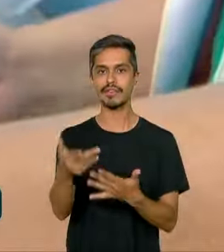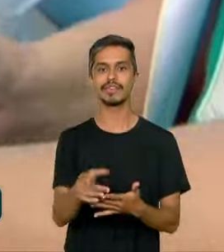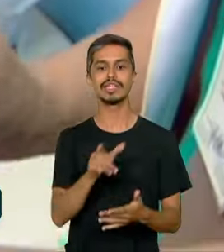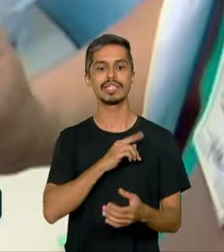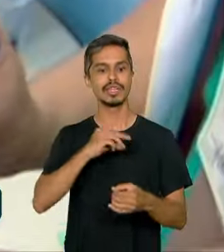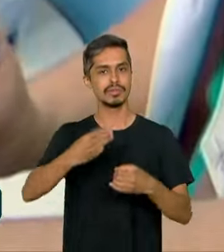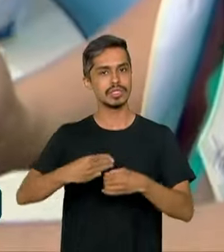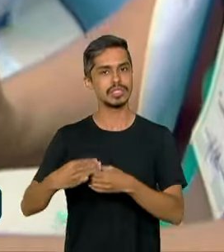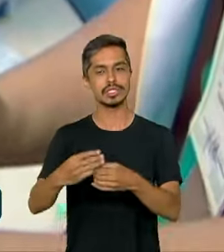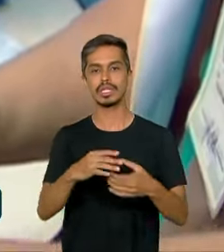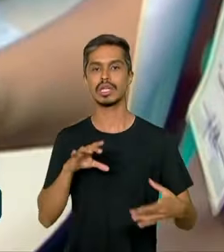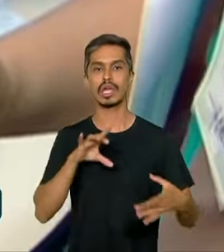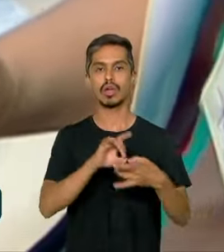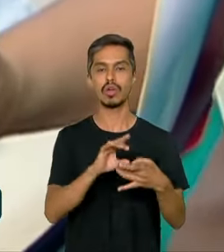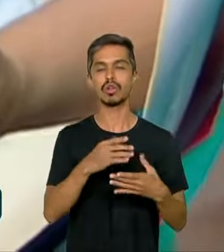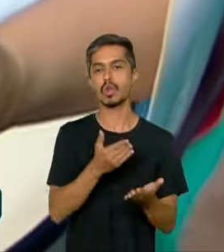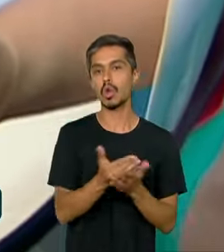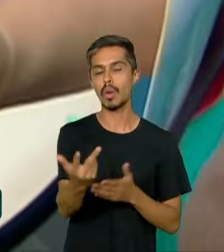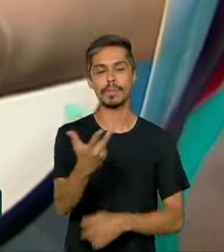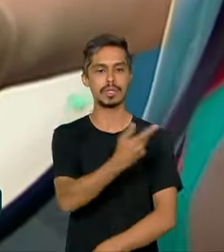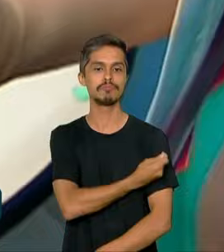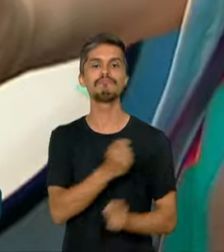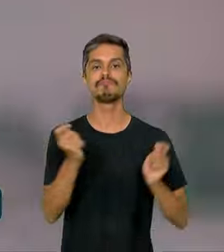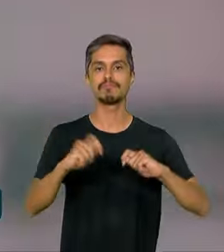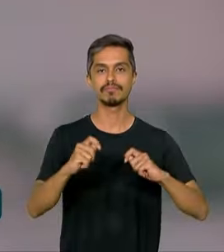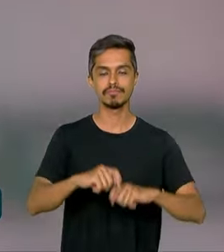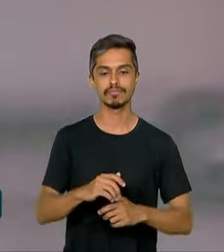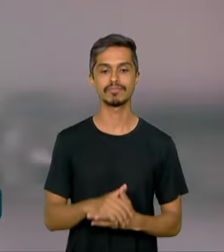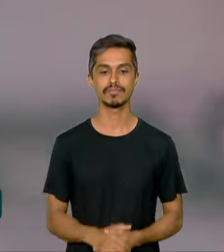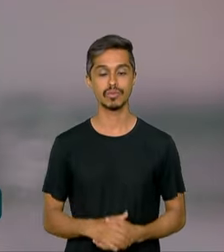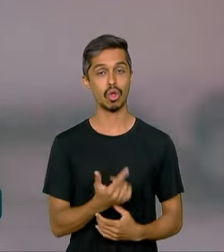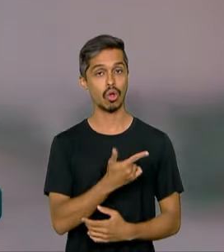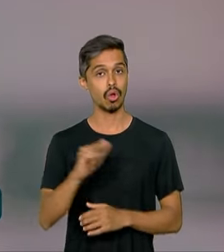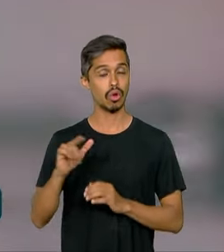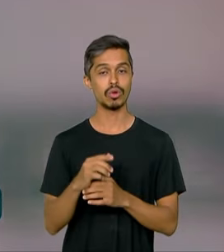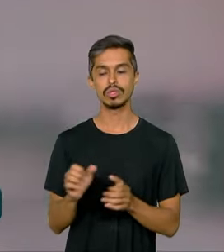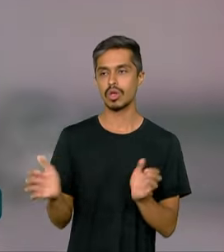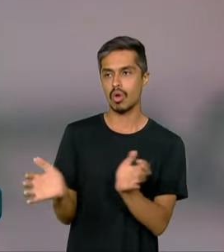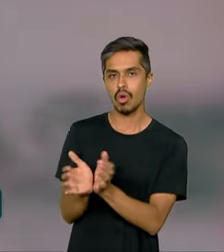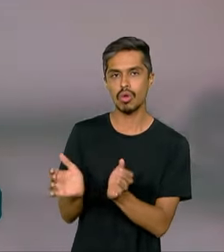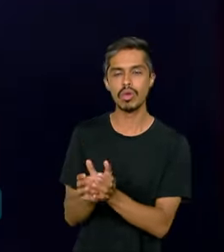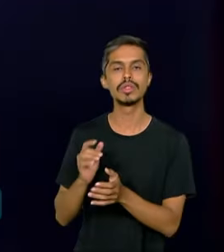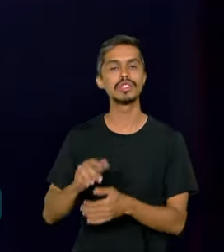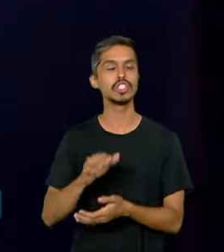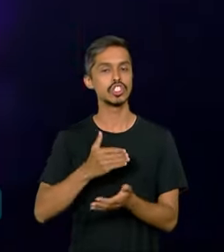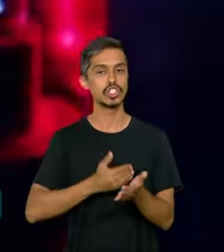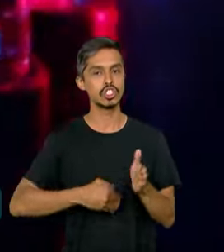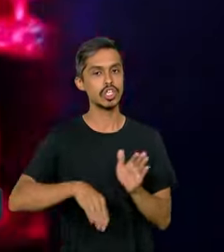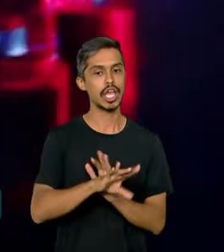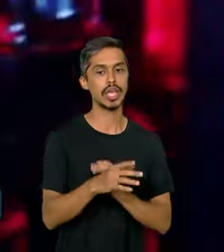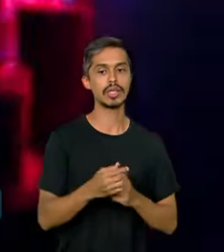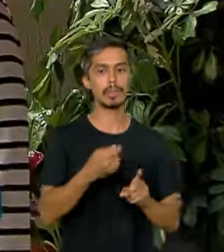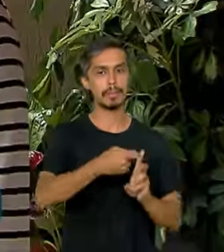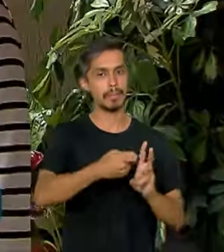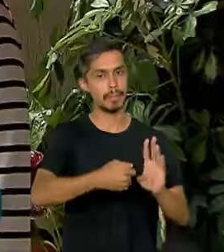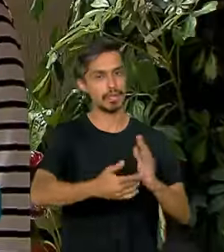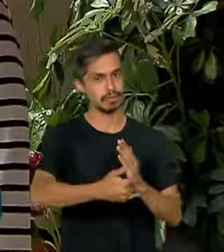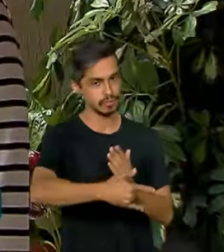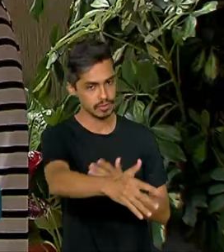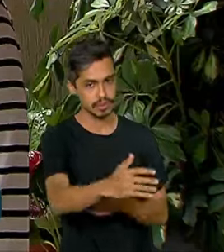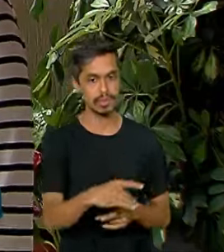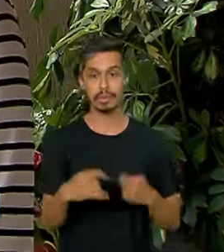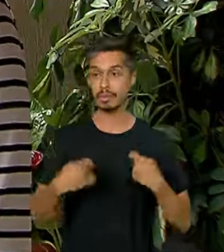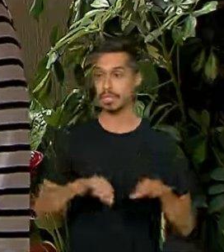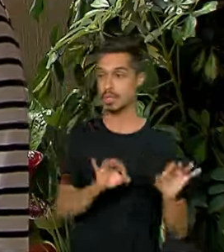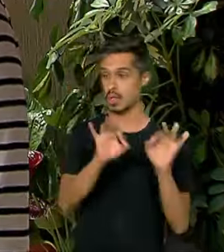preenchem os requisitos para o início da vacinação. Outras remessas devem chegar nos próximos meses. Temos